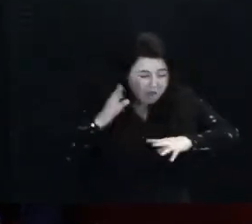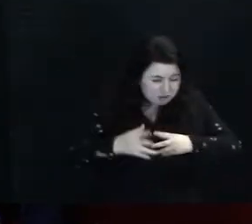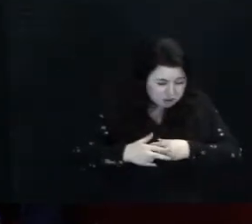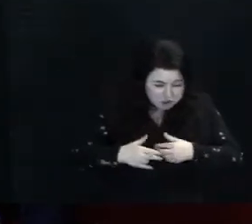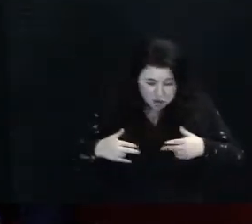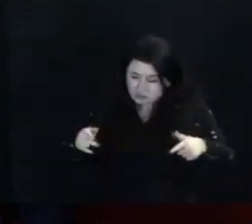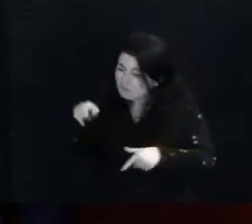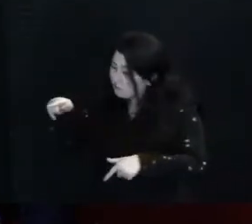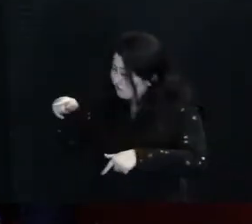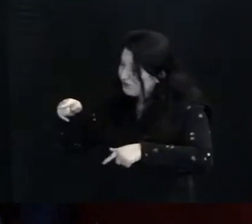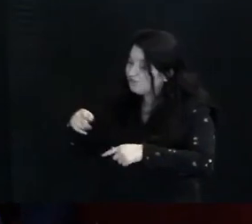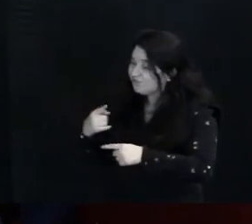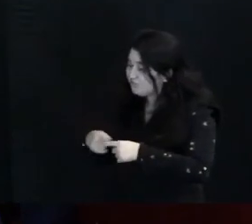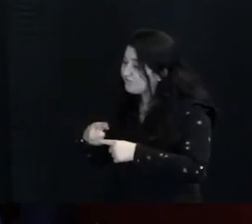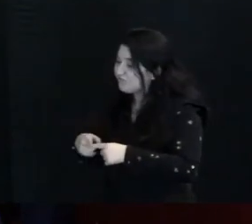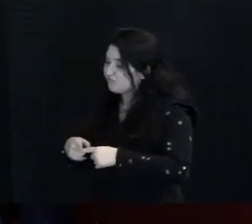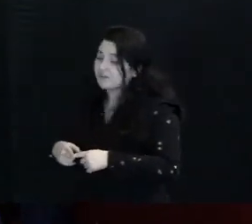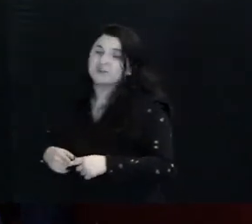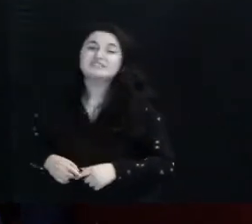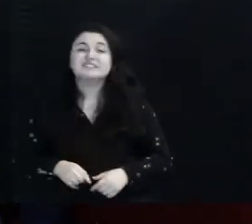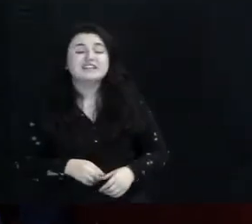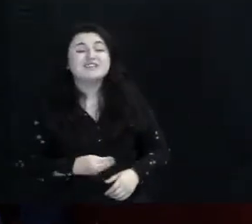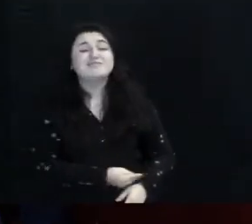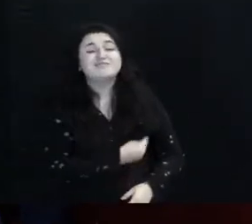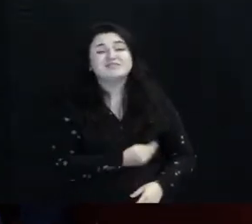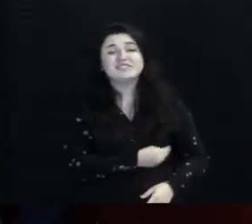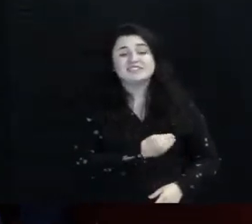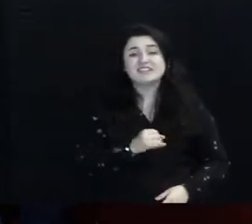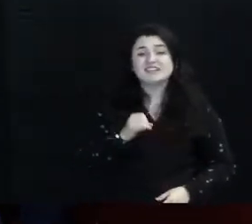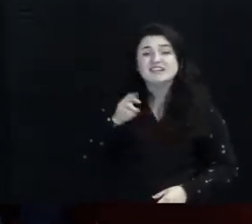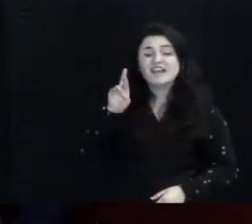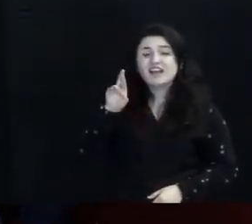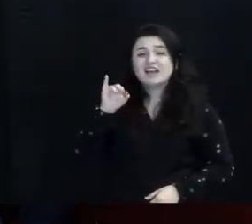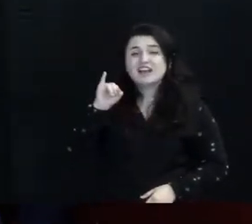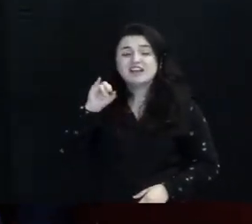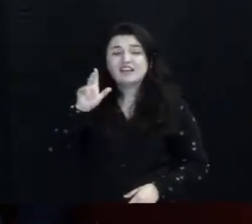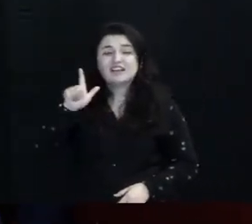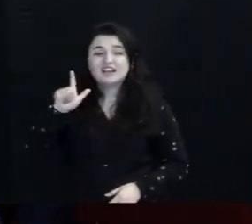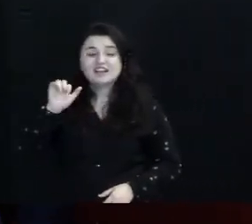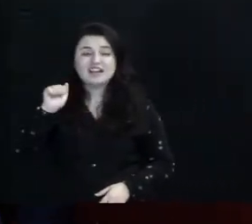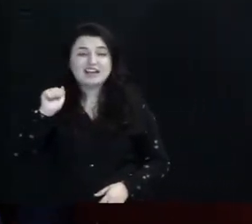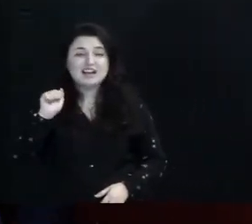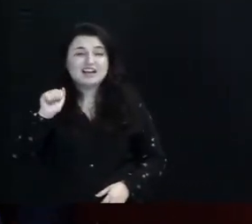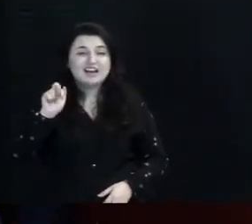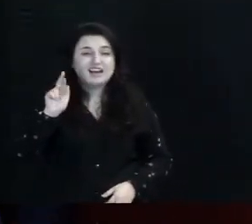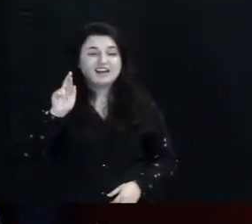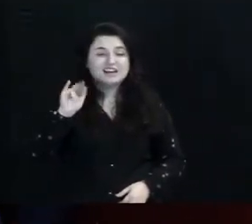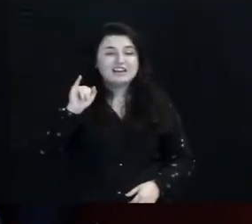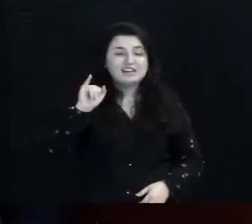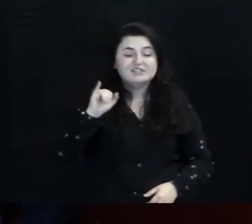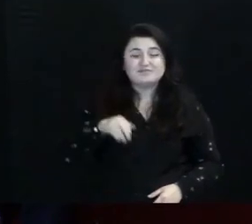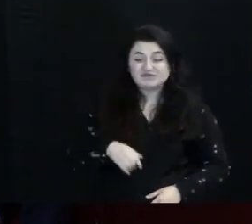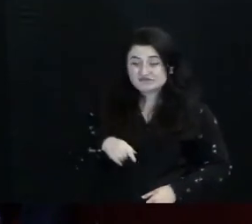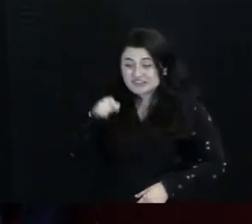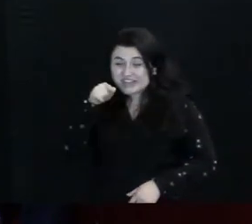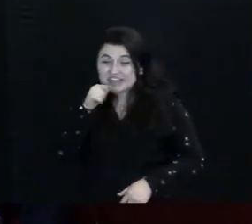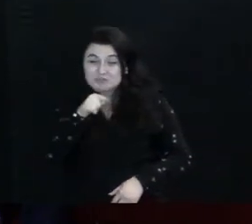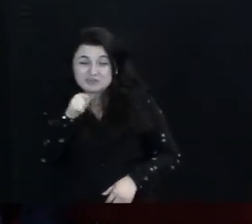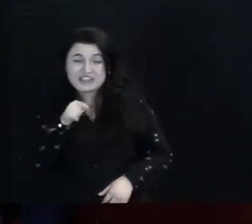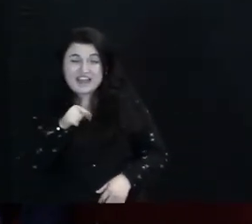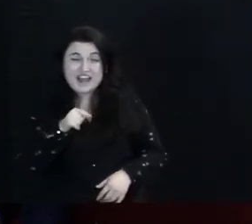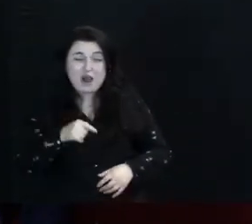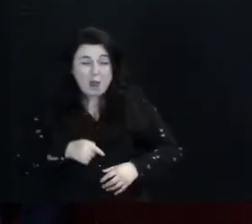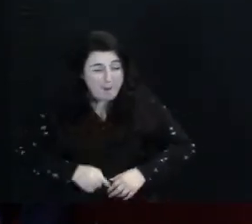Clamamos pela vida da Hilary Porque ela fez hoje a sua primeira quimioterapia Que o Espírito de Deus